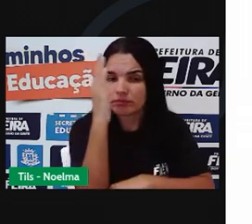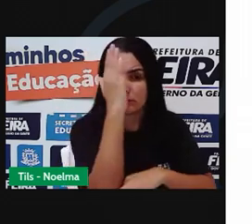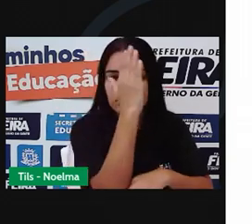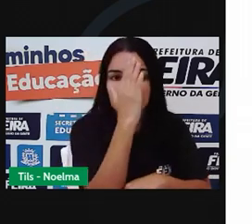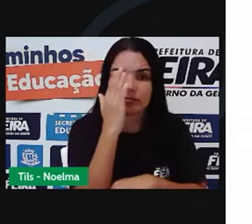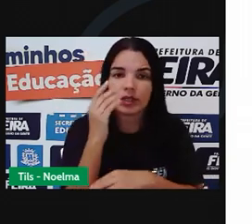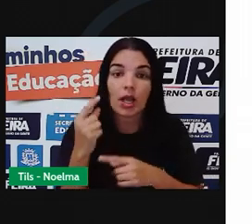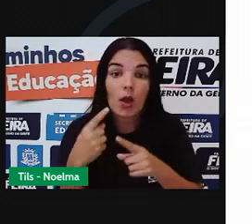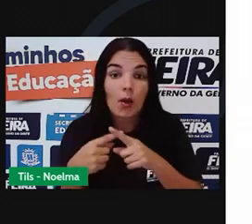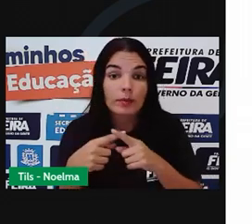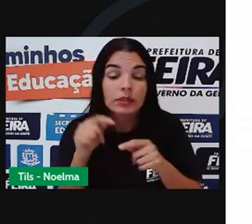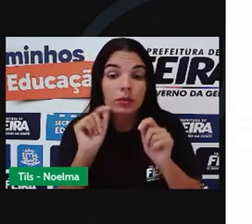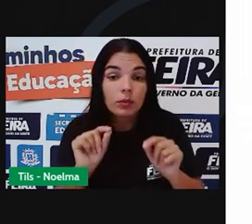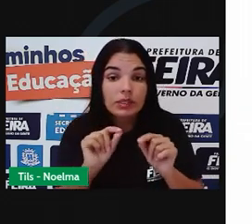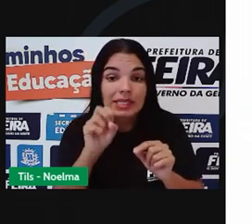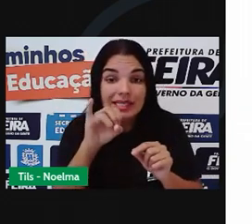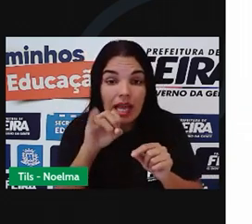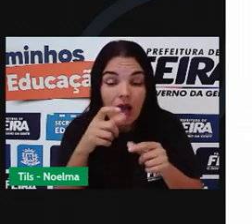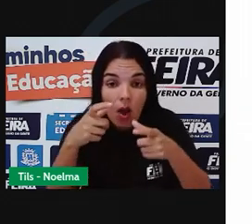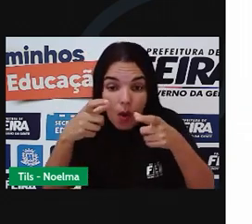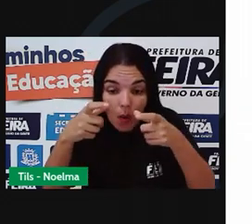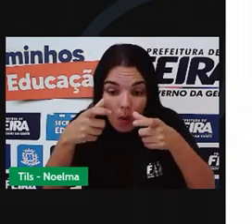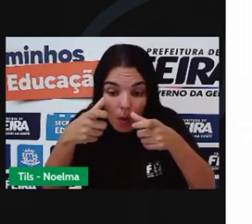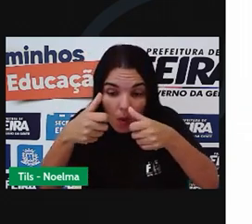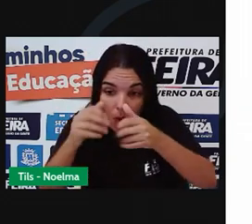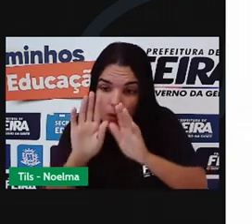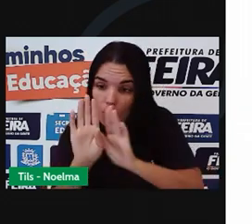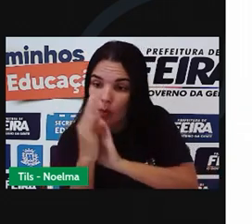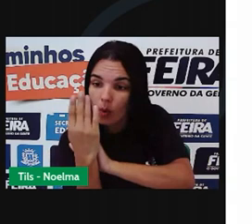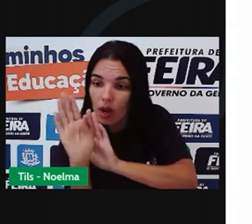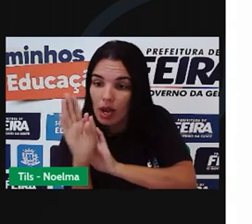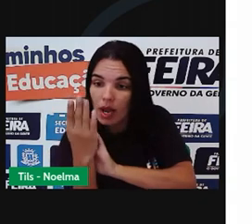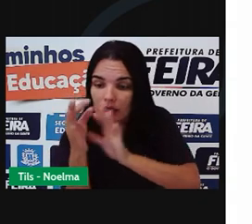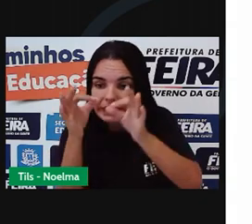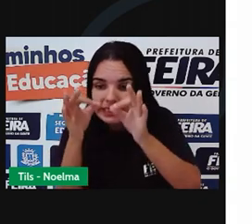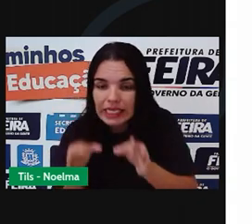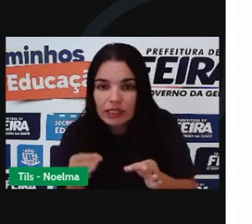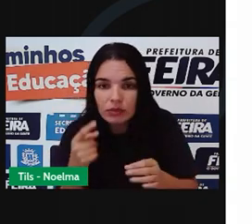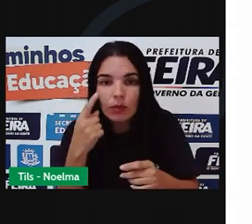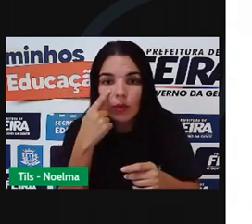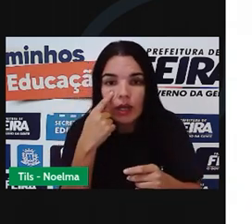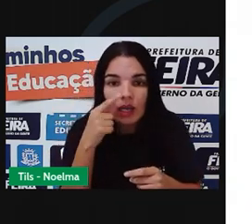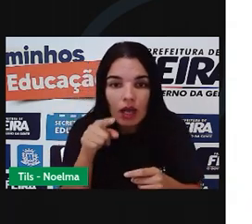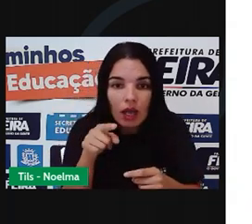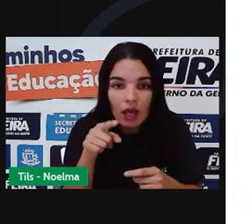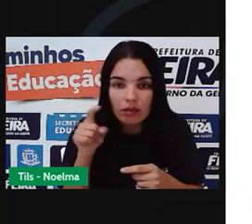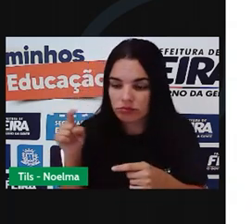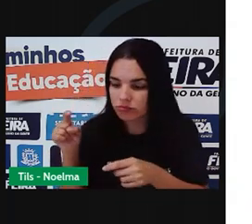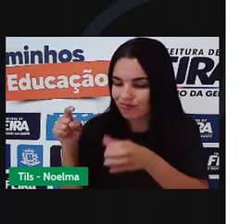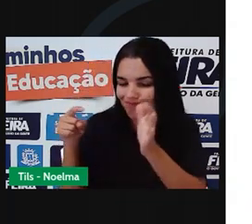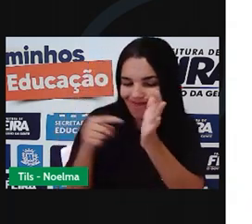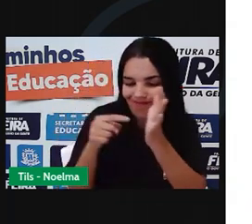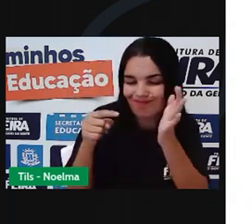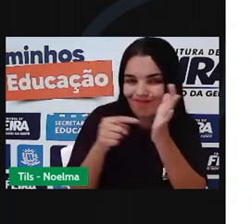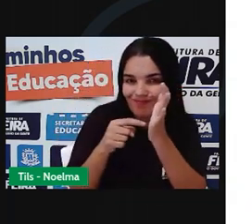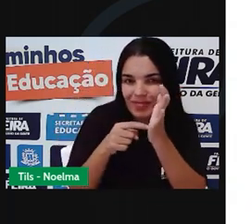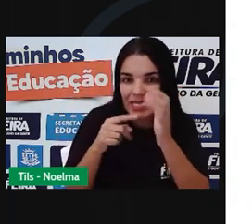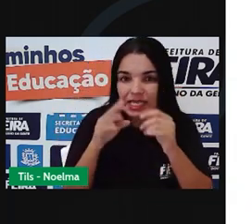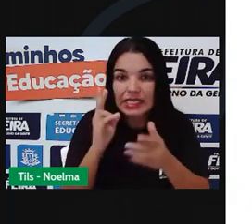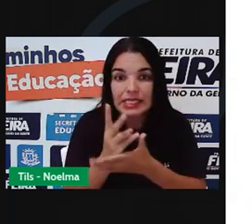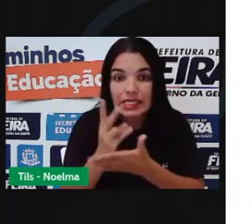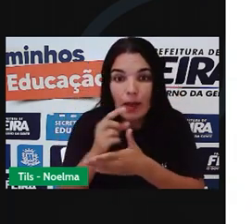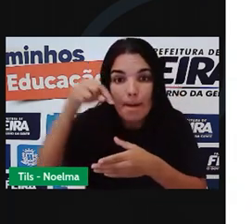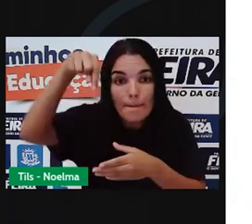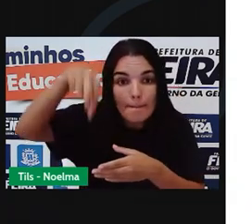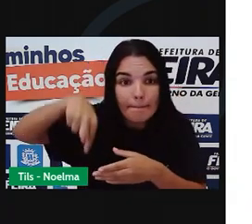Para você saber o lado certo que você tem que plantar, o espinho sempre tem que estar apontado para baixo assim, com ângulo para